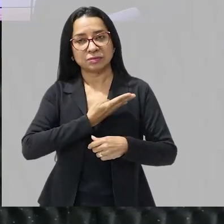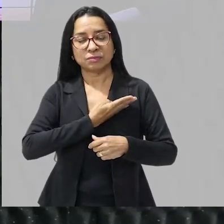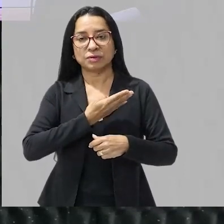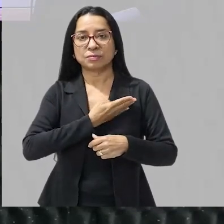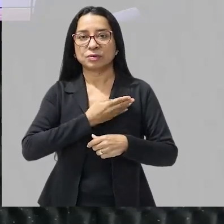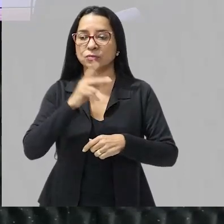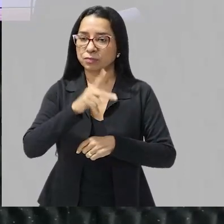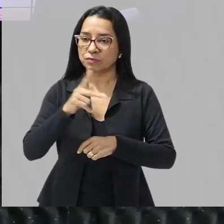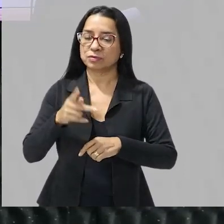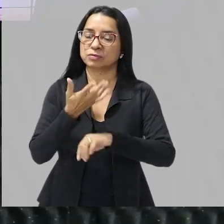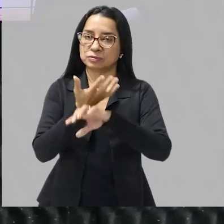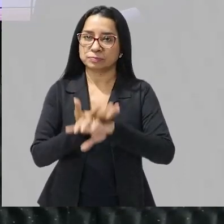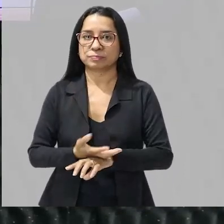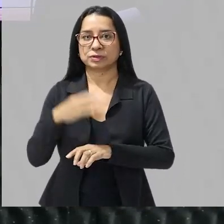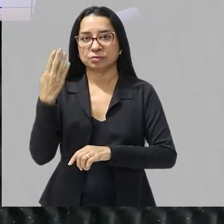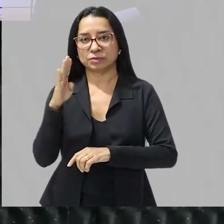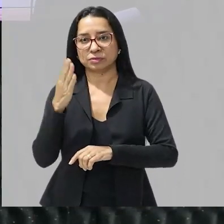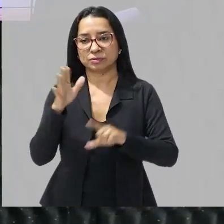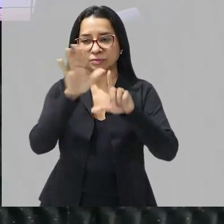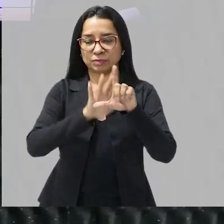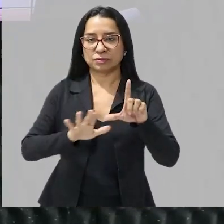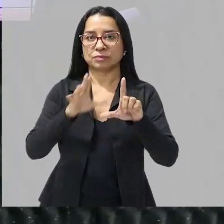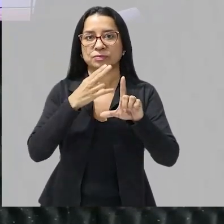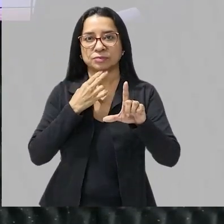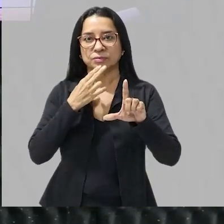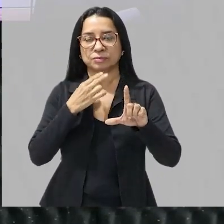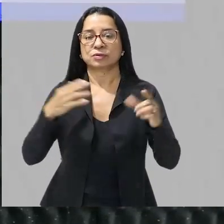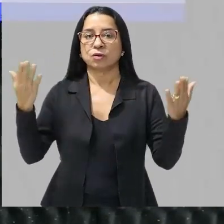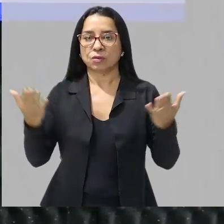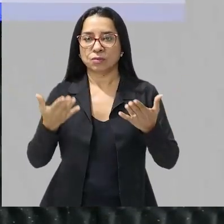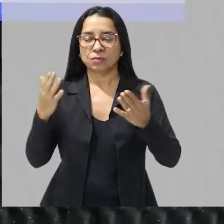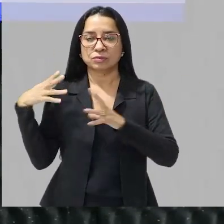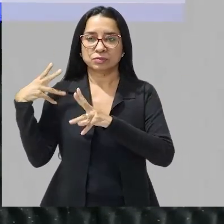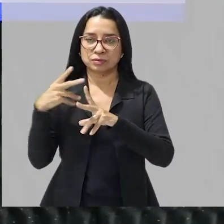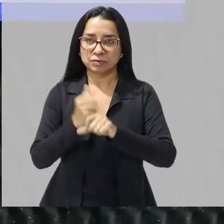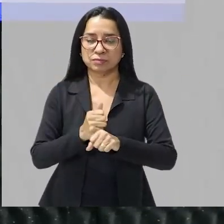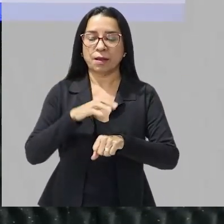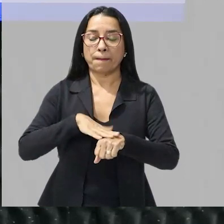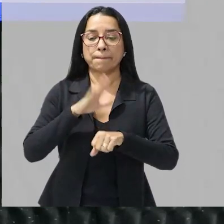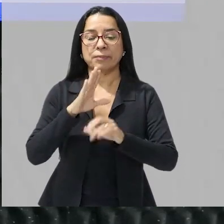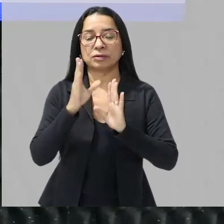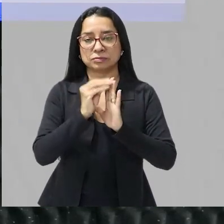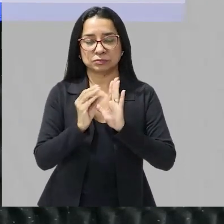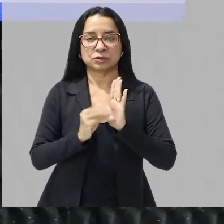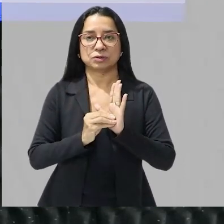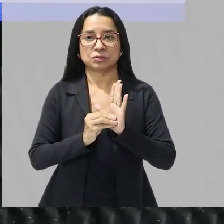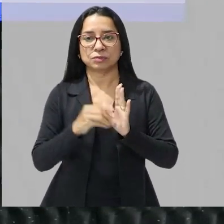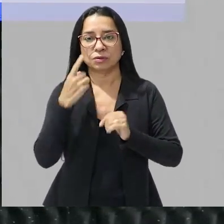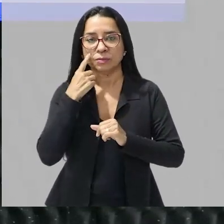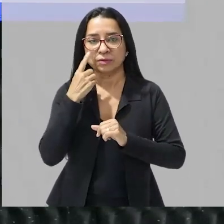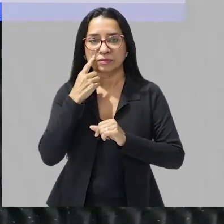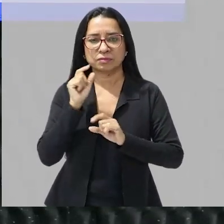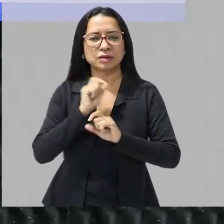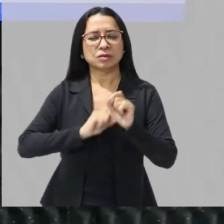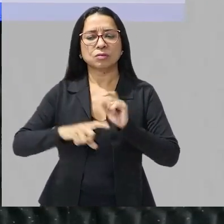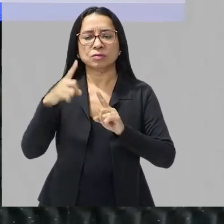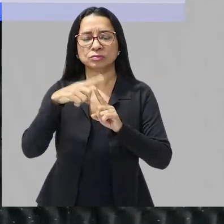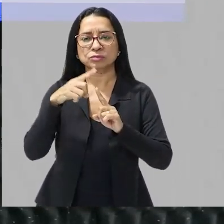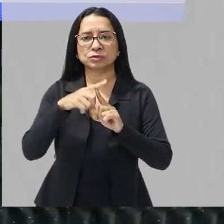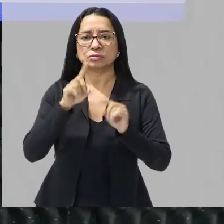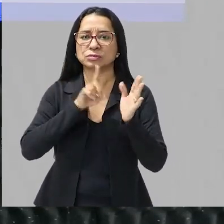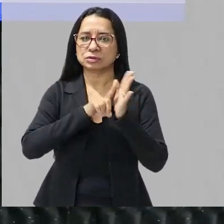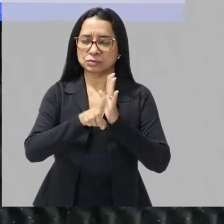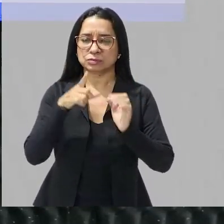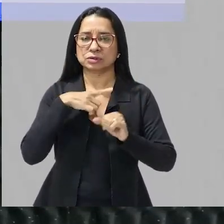Gonçalves Dias e hoje nós vamos revisar mais um conteúdo aqui pra gente ver que tipos de questões que podem cair no